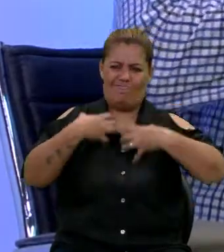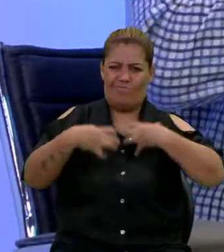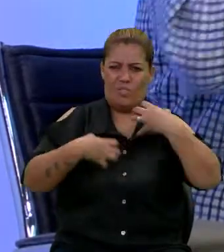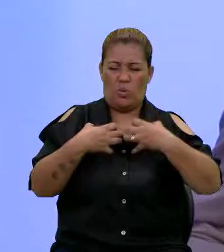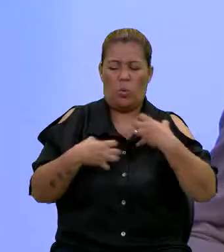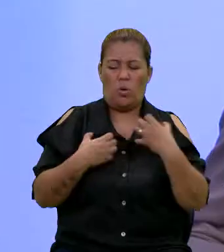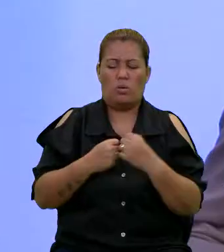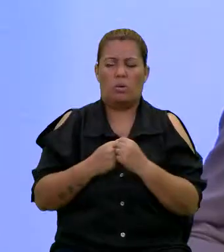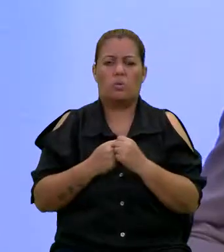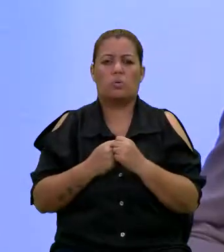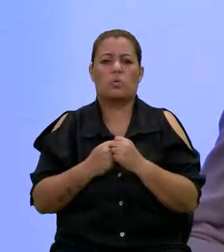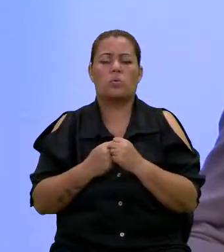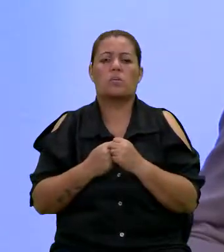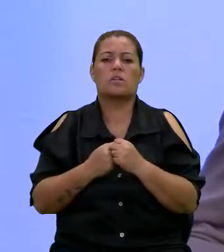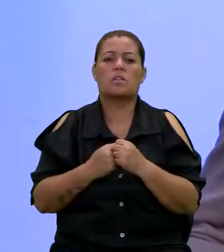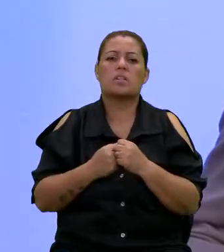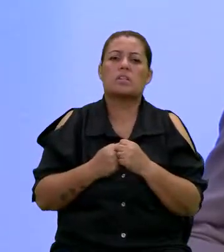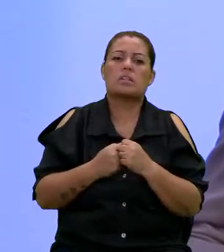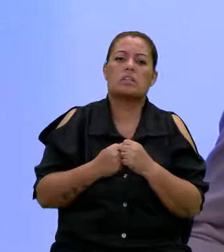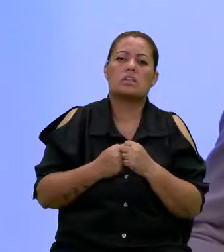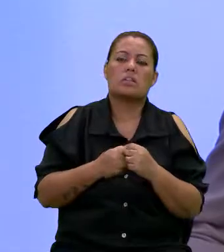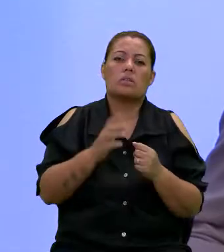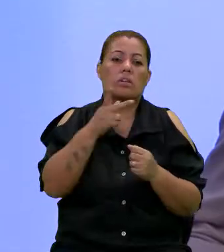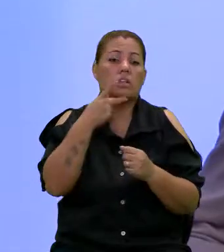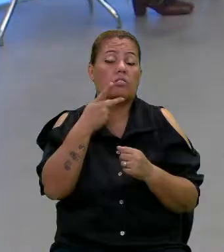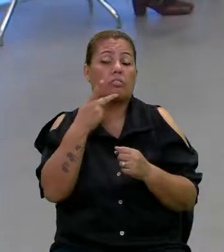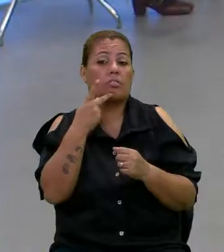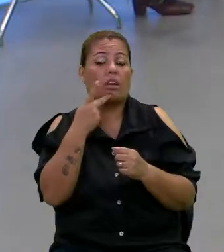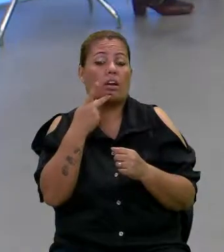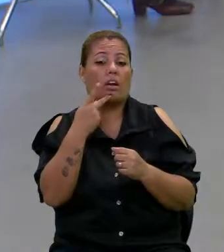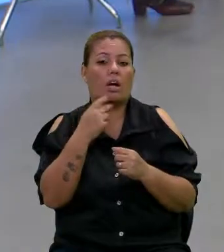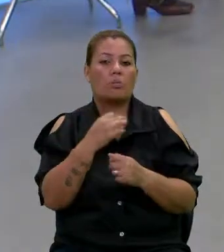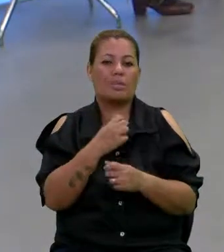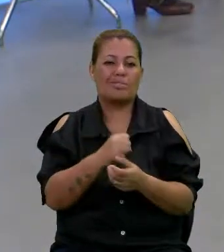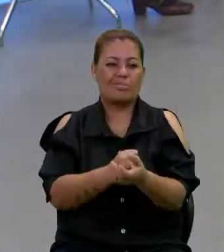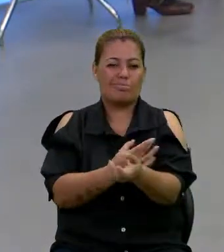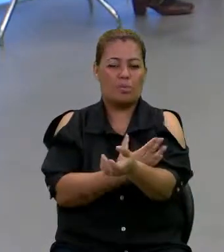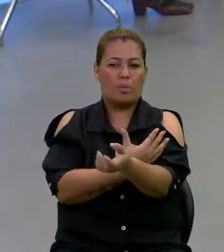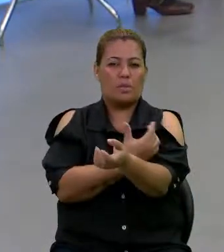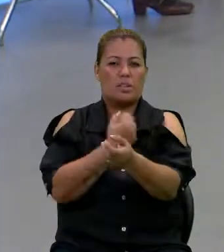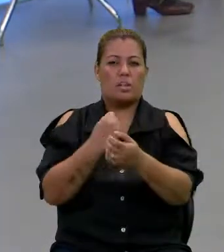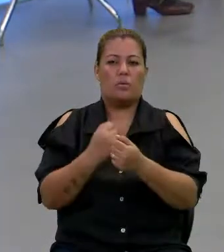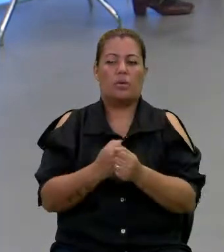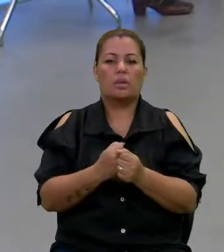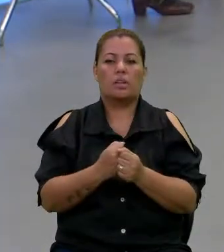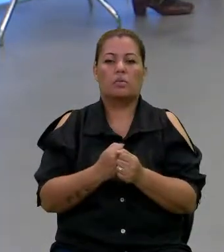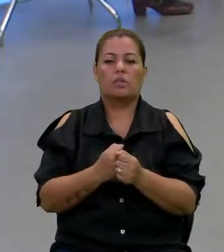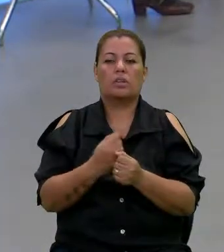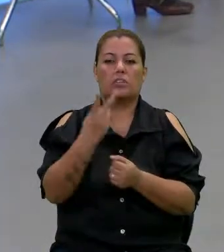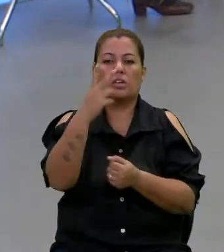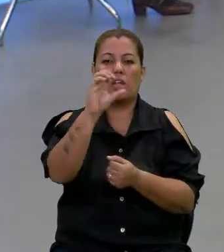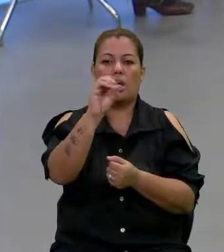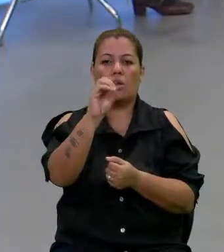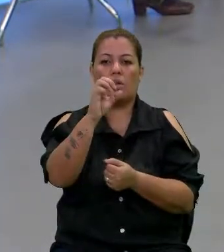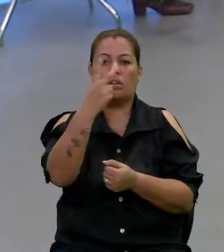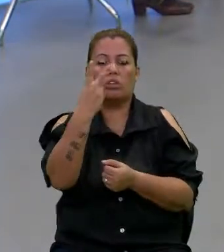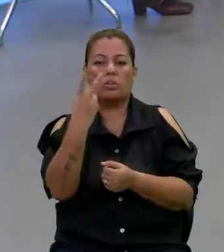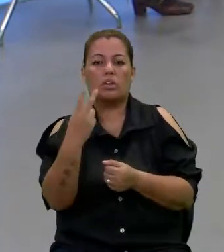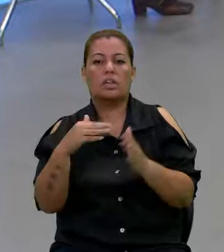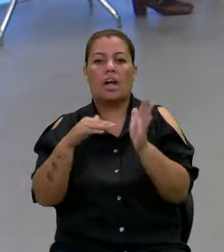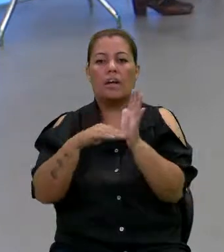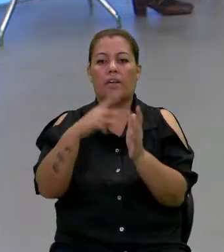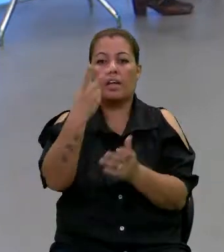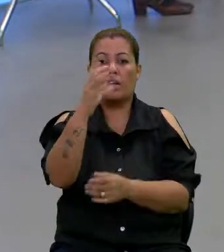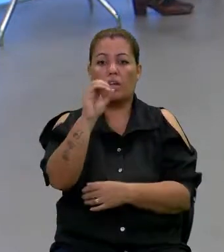Então, eu lembro isso, queria, então, falar isso, porque isso me toca muito, porque nós estamos falando lá do ano 2002 a 2005,